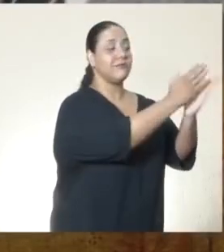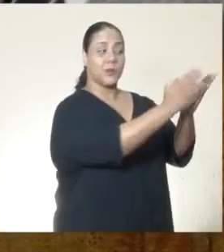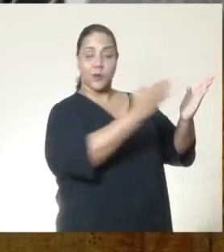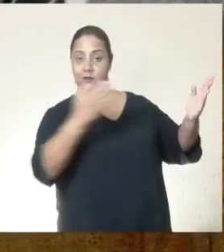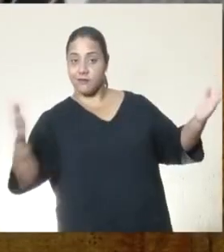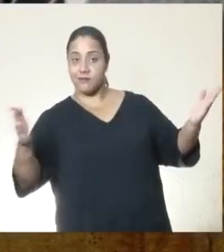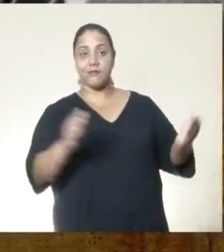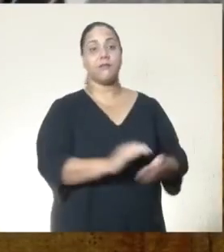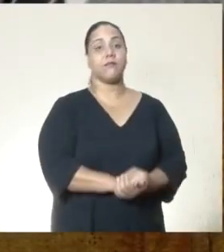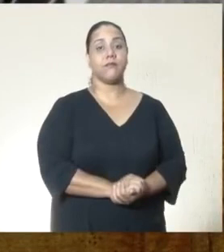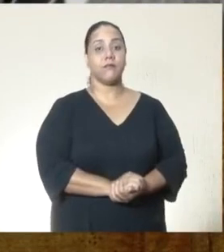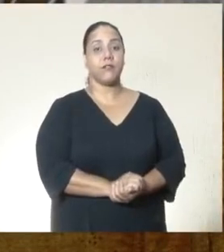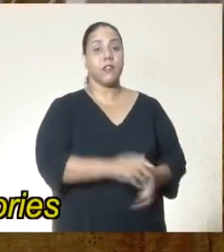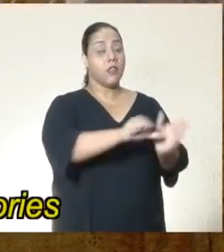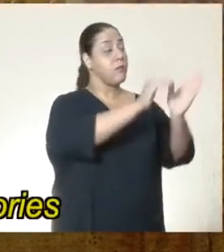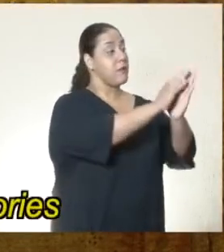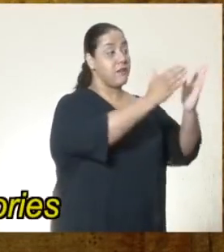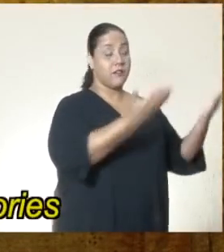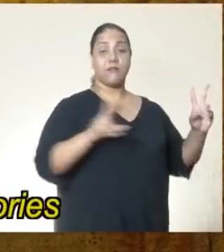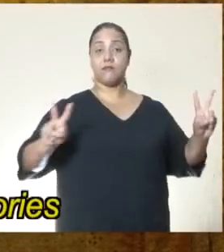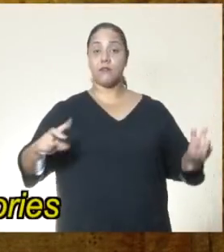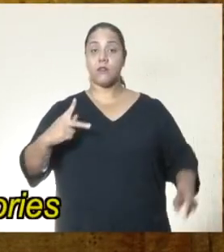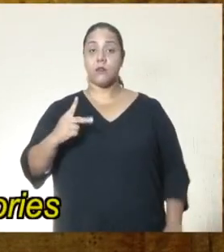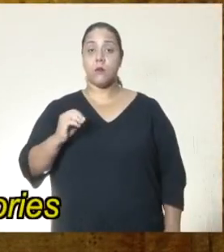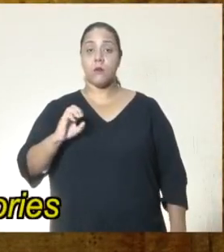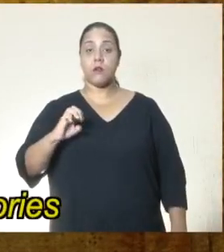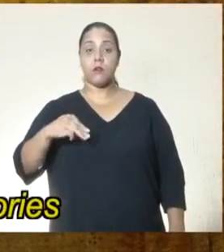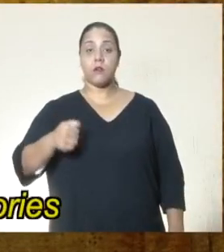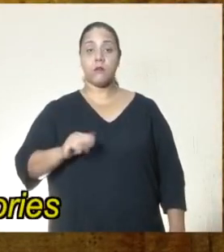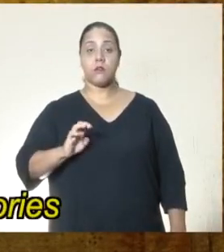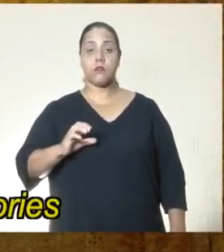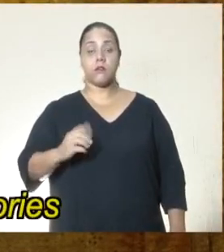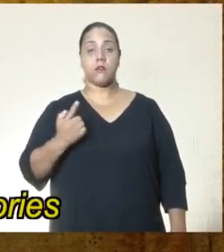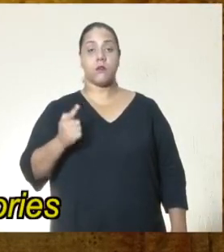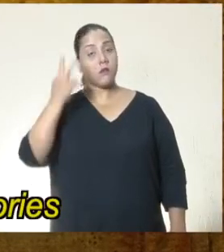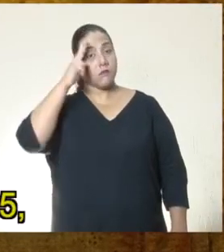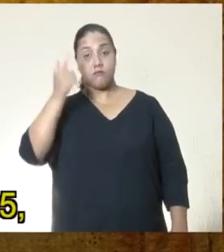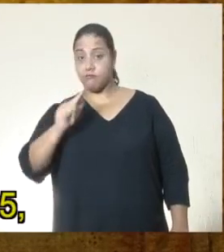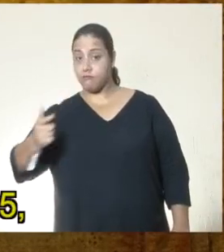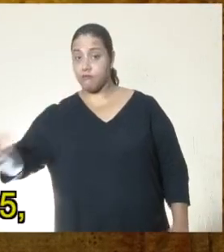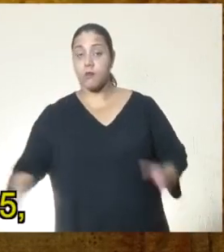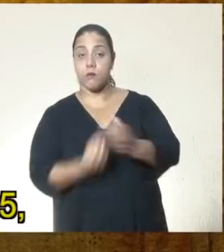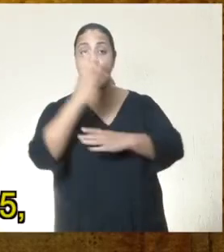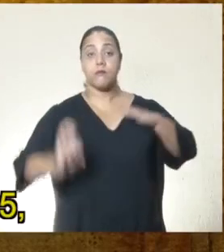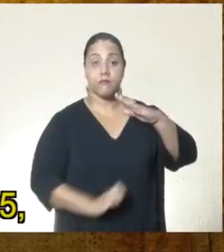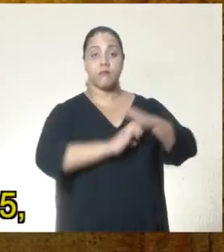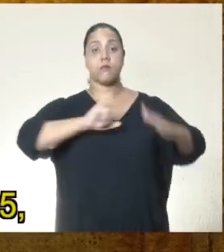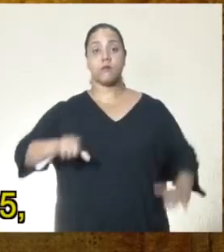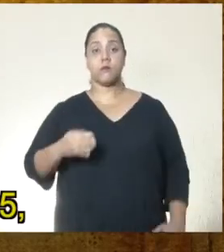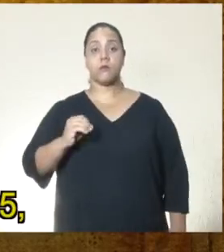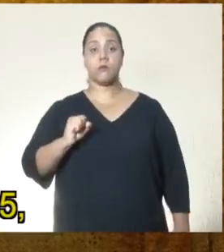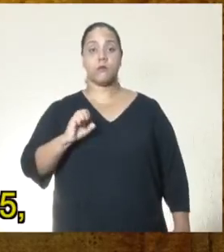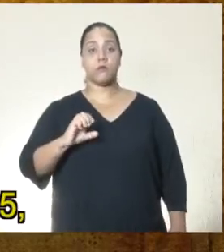referenciaram sua obra. Seu primeiro livro, Poemas dos Becos de Goiás e Histórias Mais, foi publicado pela